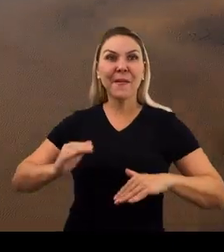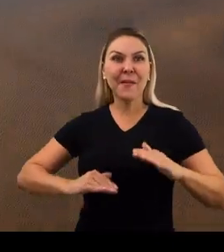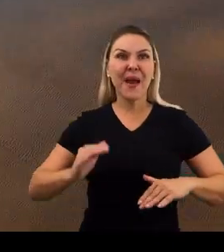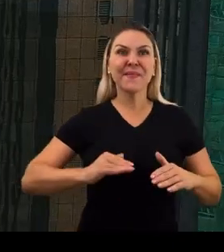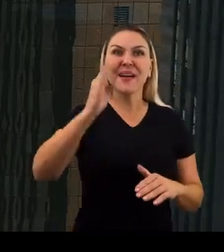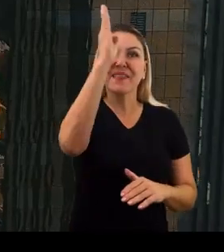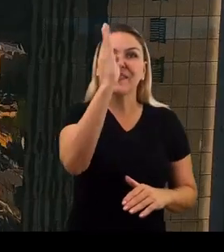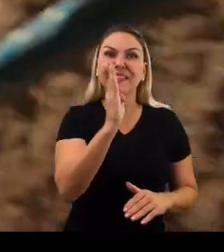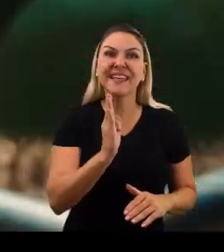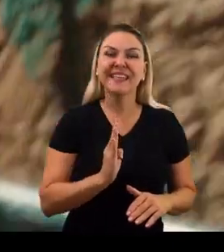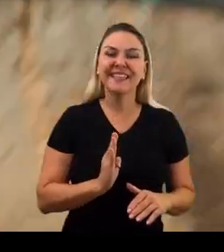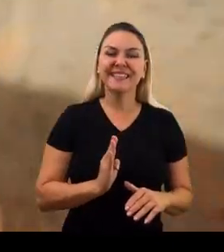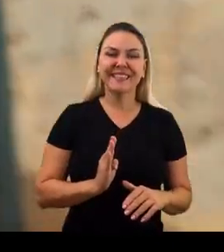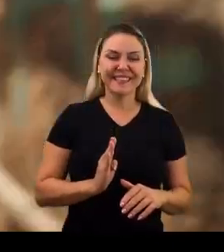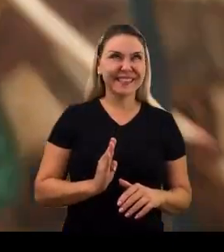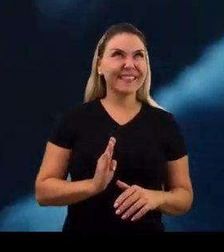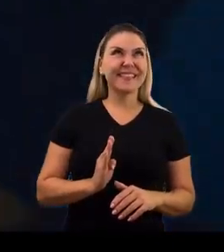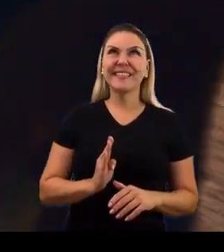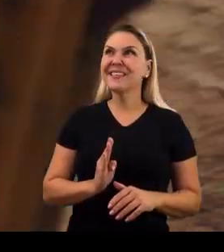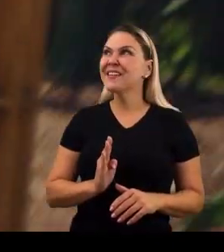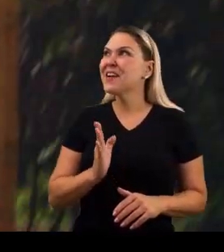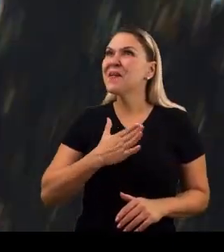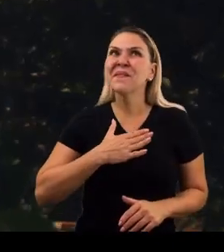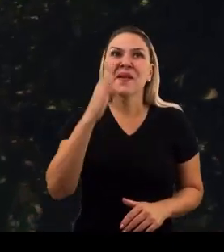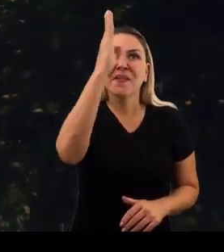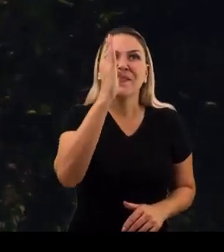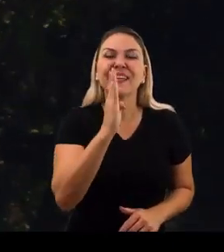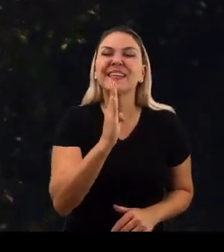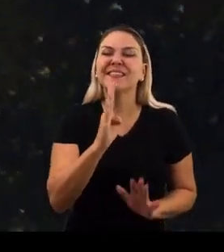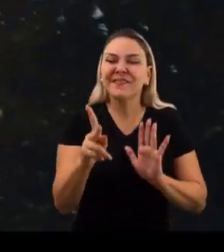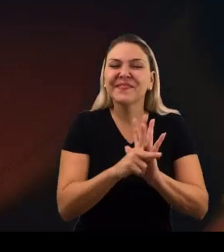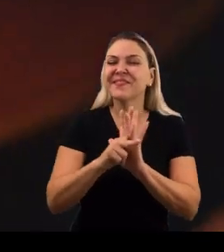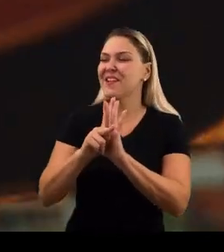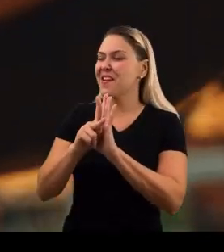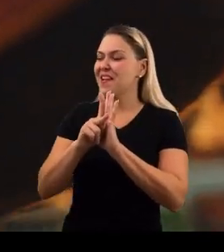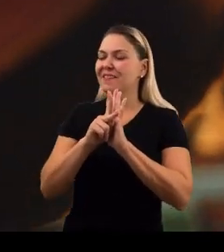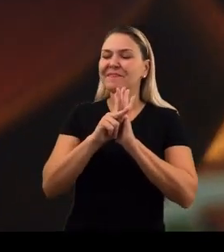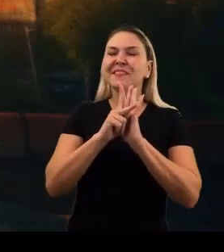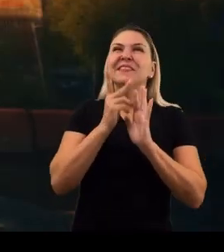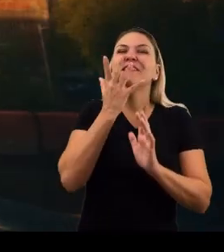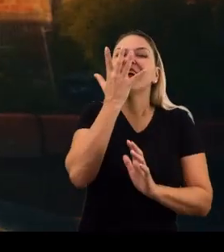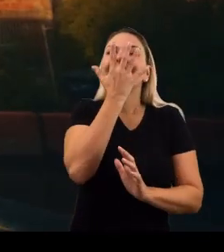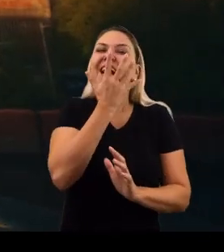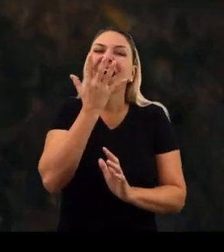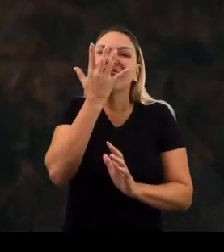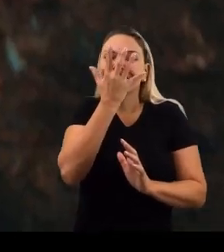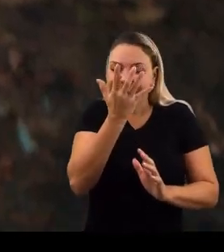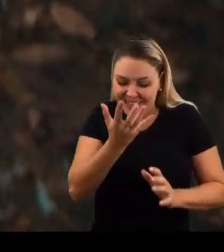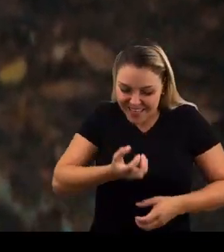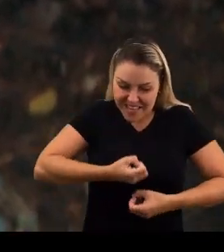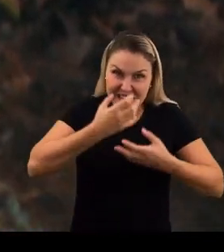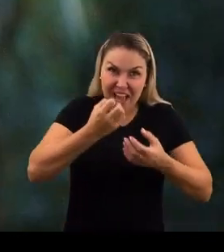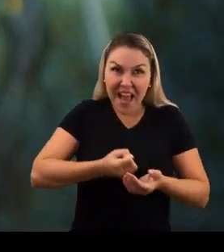Brasil Meu Brasil brasileiro Vou cantar-te nos meus versos